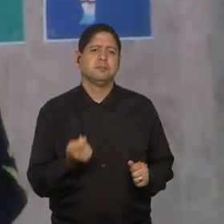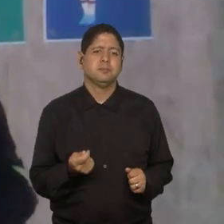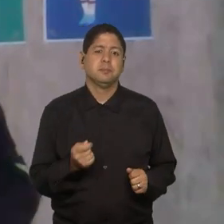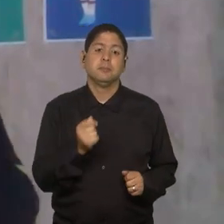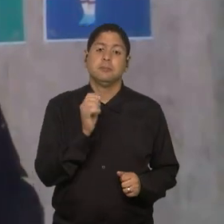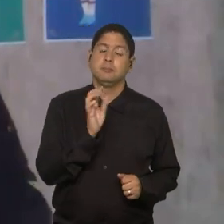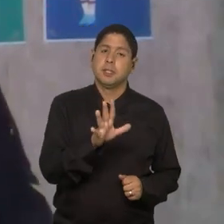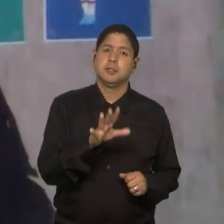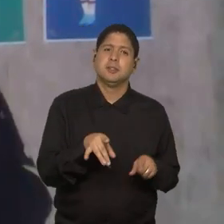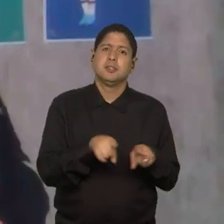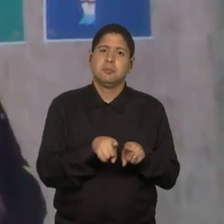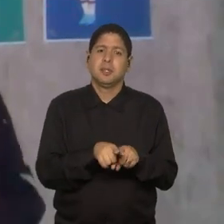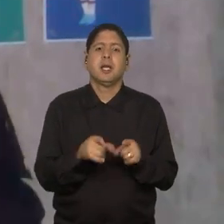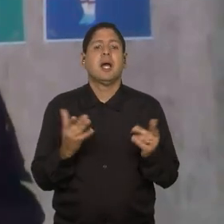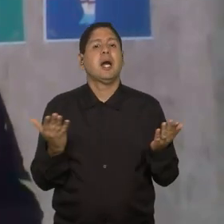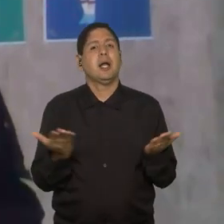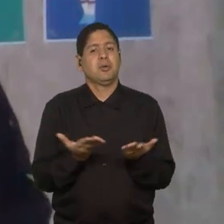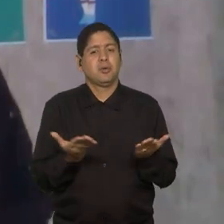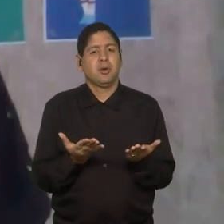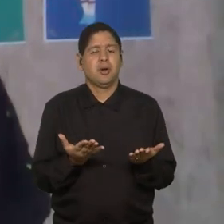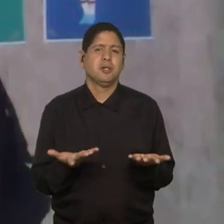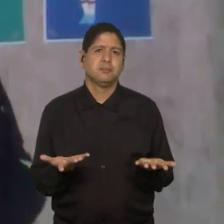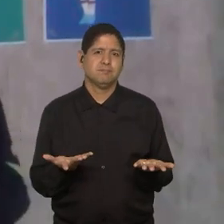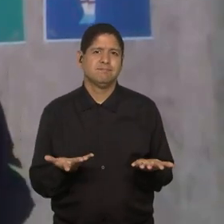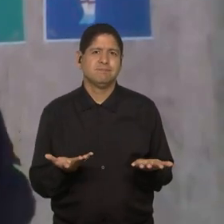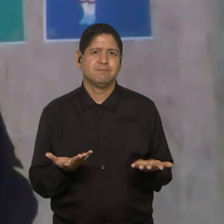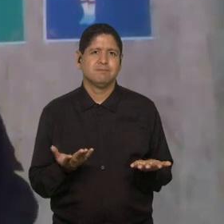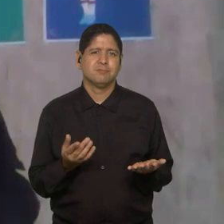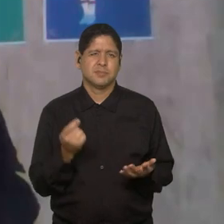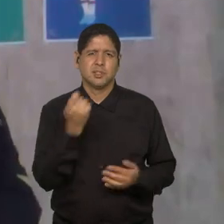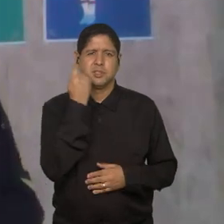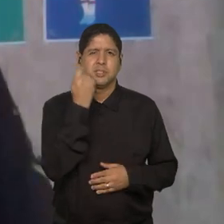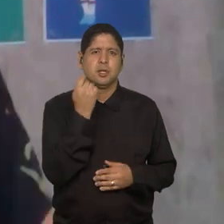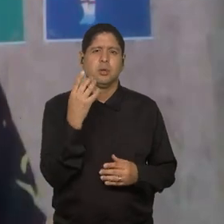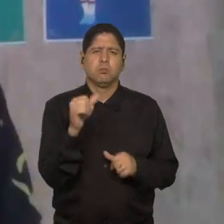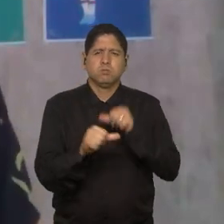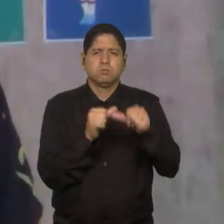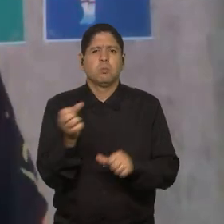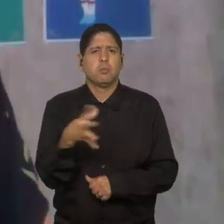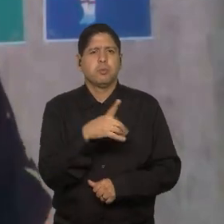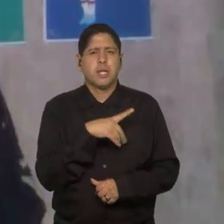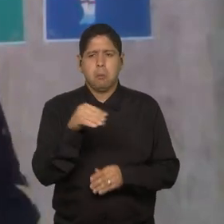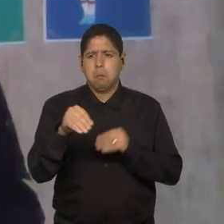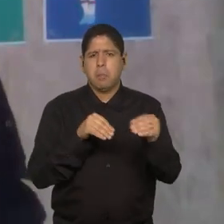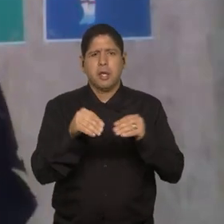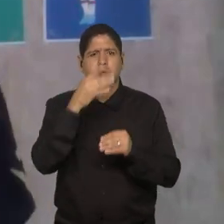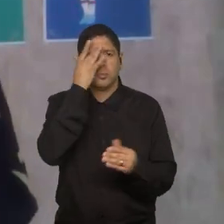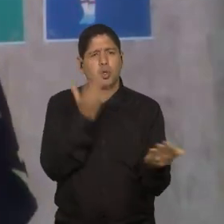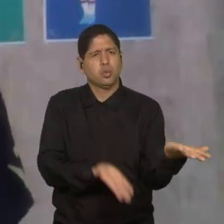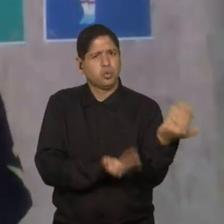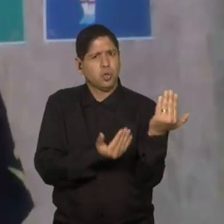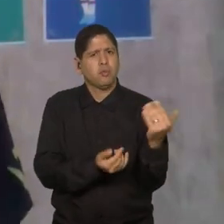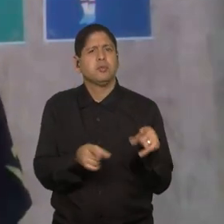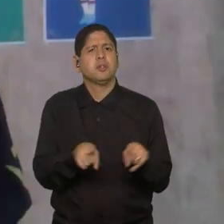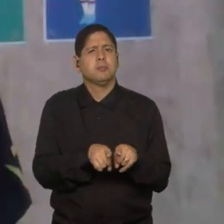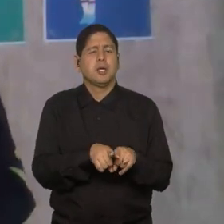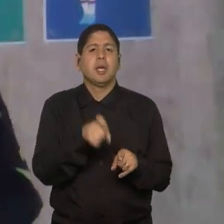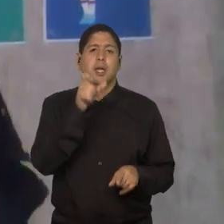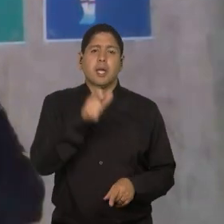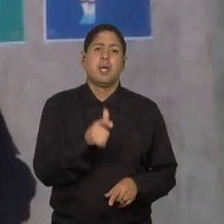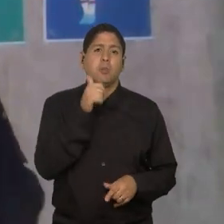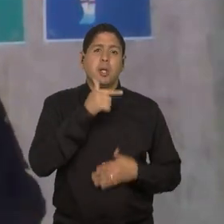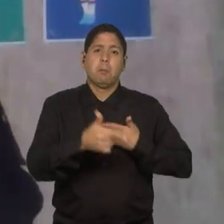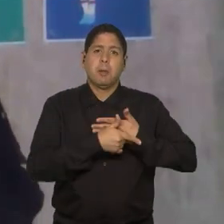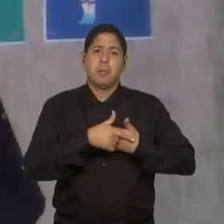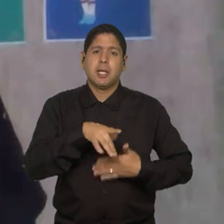mas agora, numa seleção muito renovada, com peças muito jovens, ela também exerce um